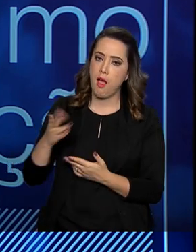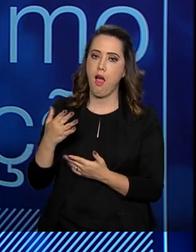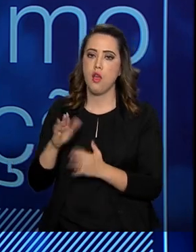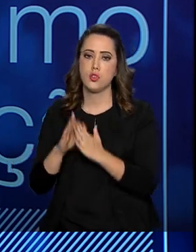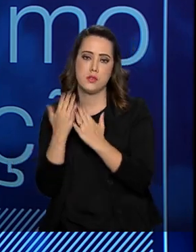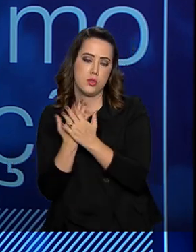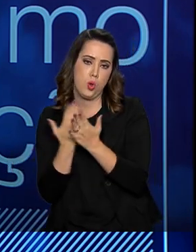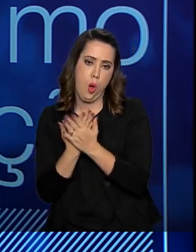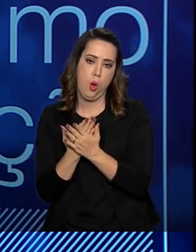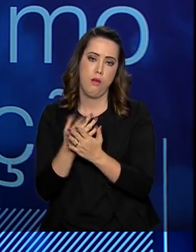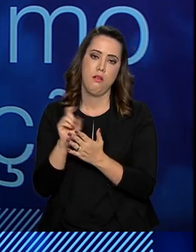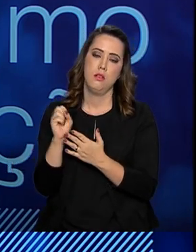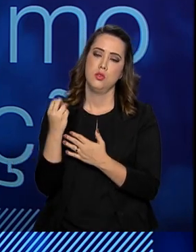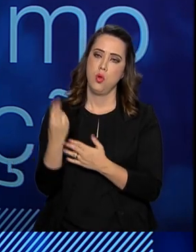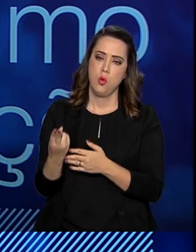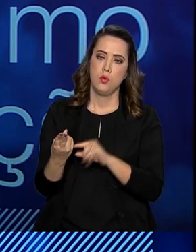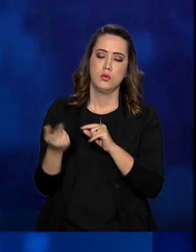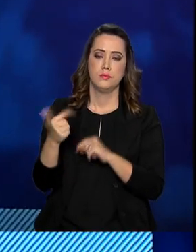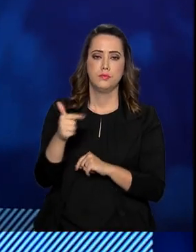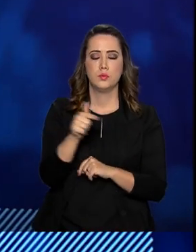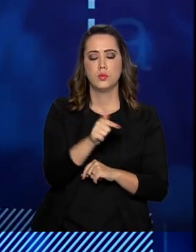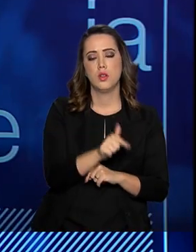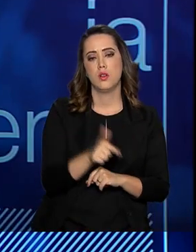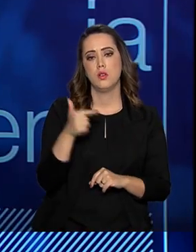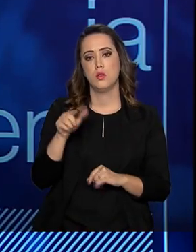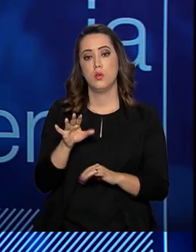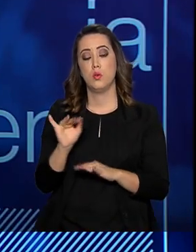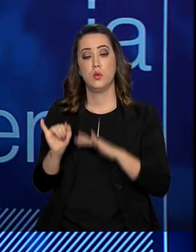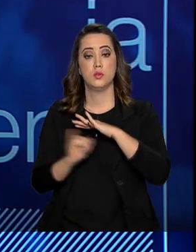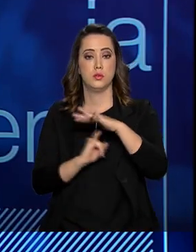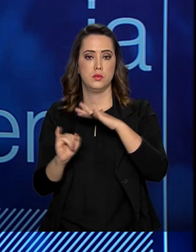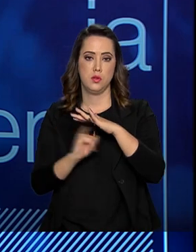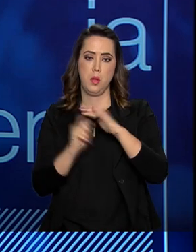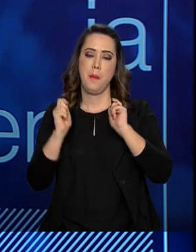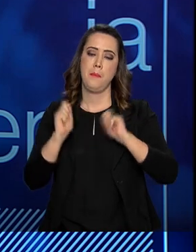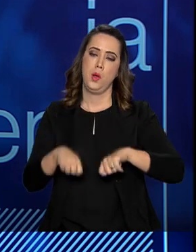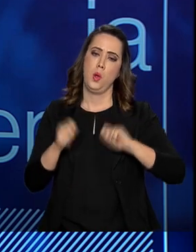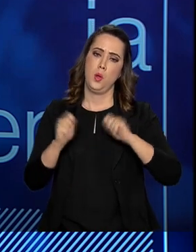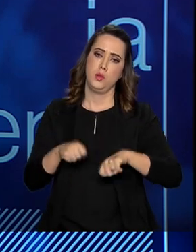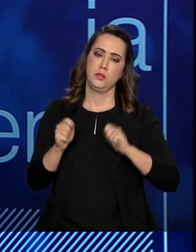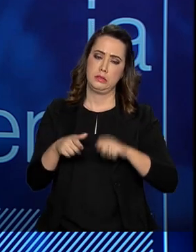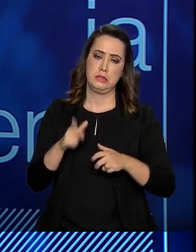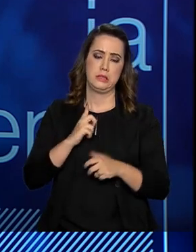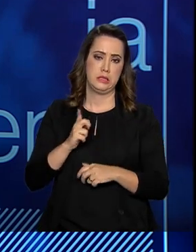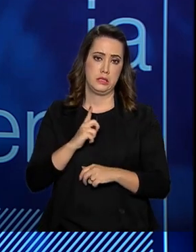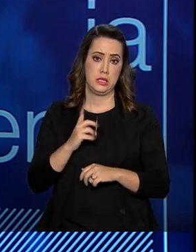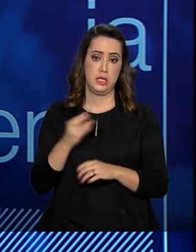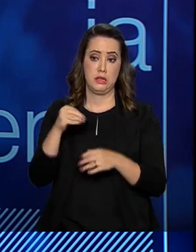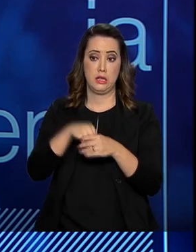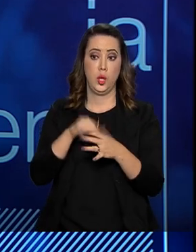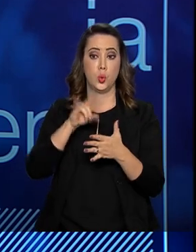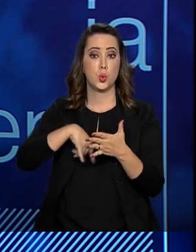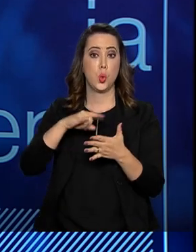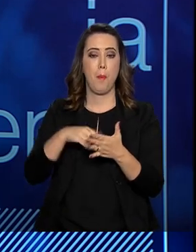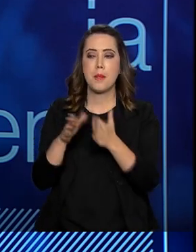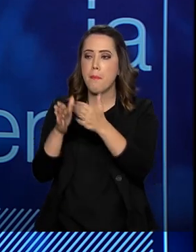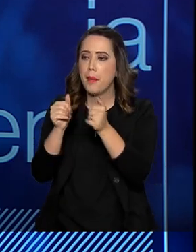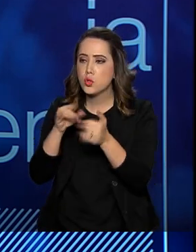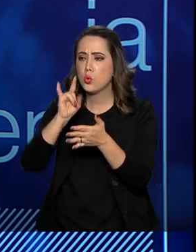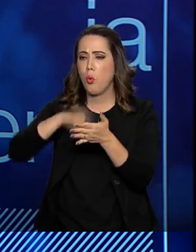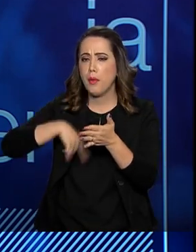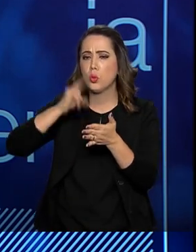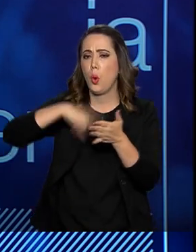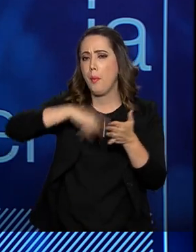as escolas e outras instituições possam incluir, entre os documentos requeridos,